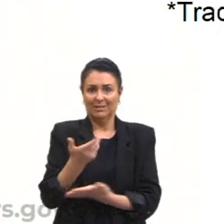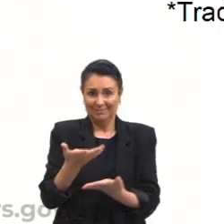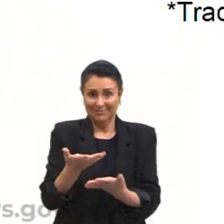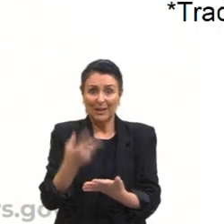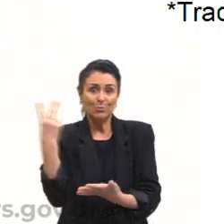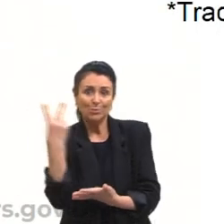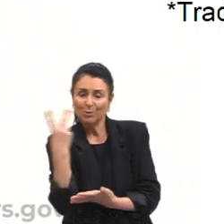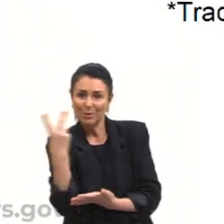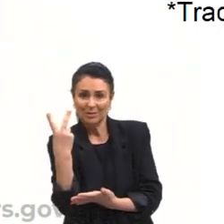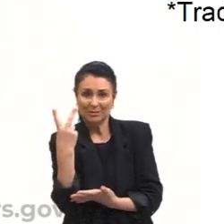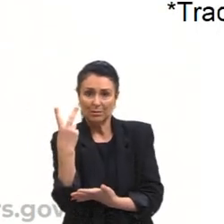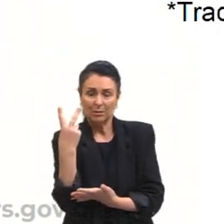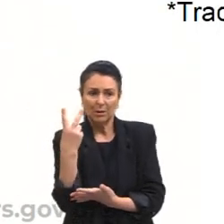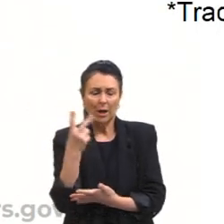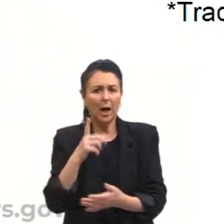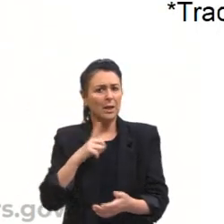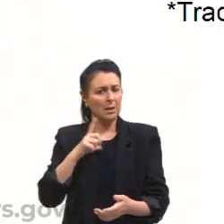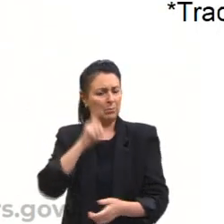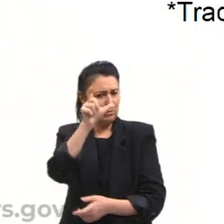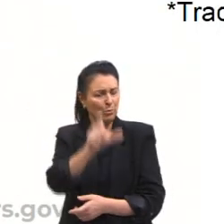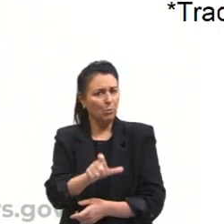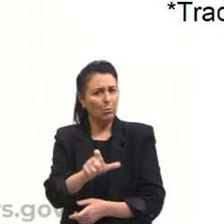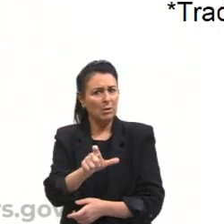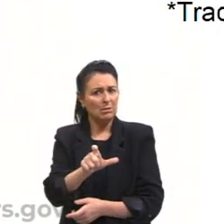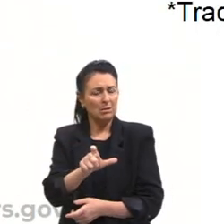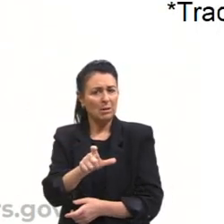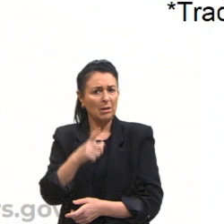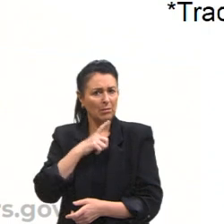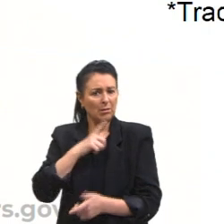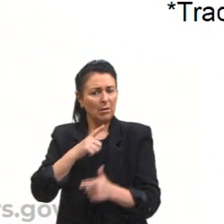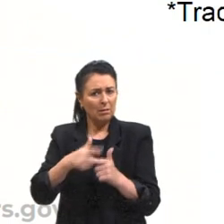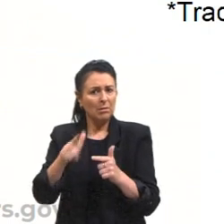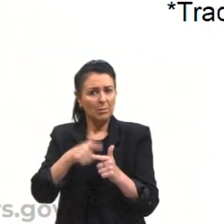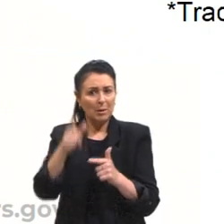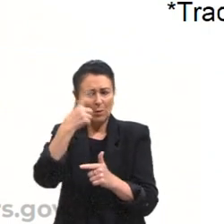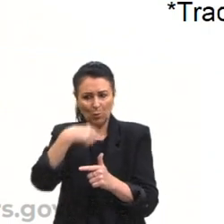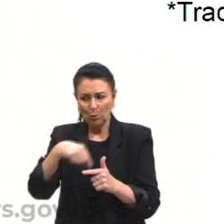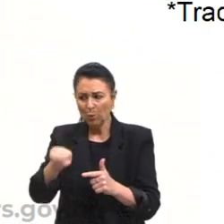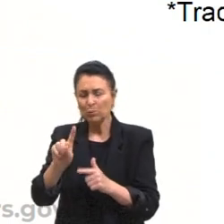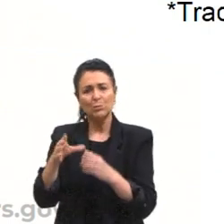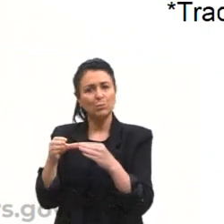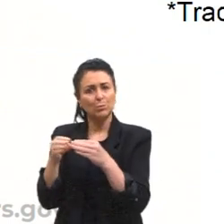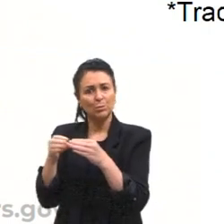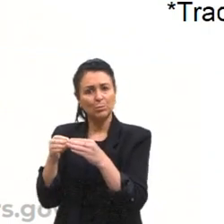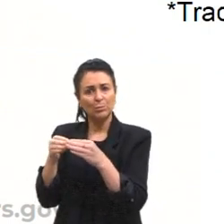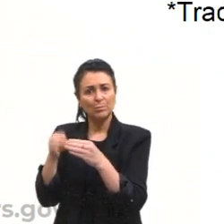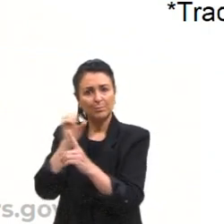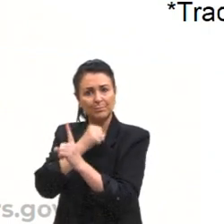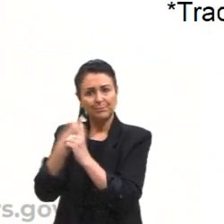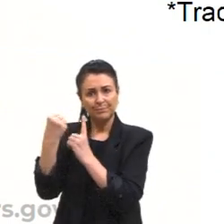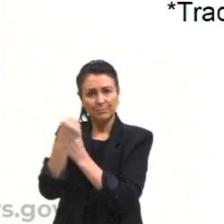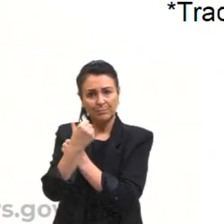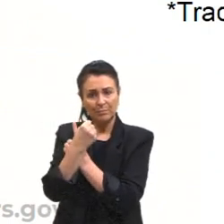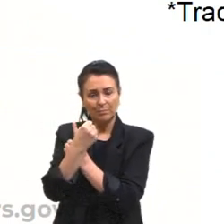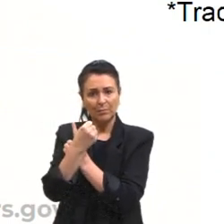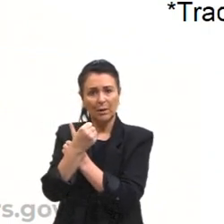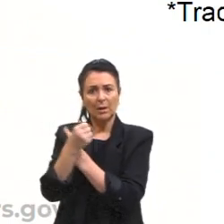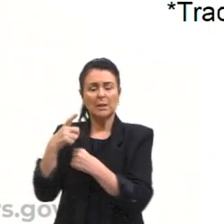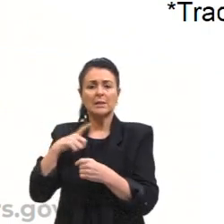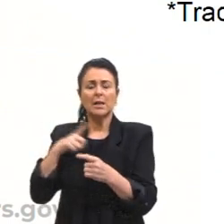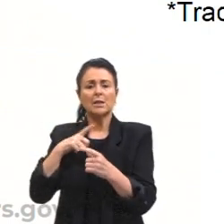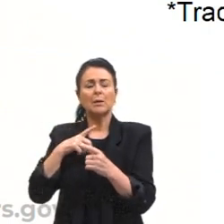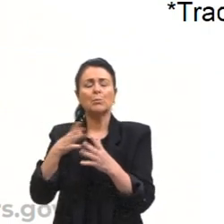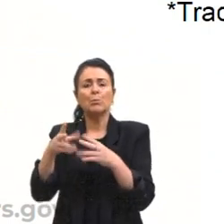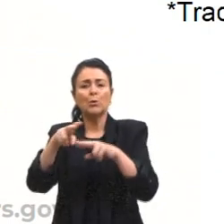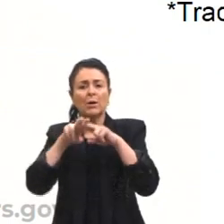encontrar pessoas que têm problema, por exemplo, com outros grupos sociais, ou sejam, de orientação sexual